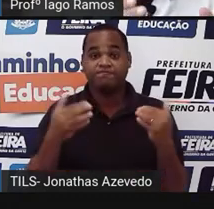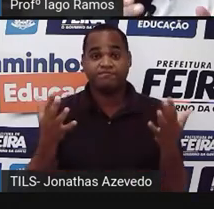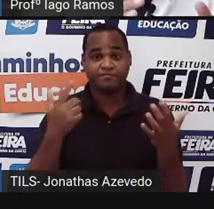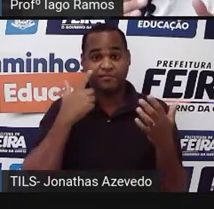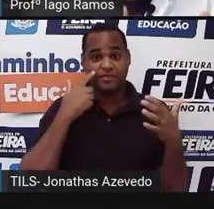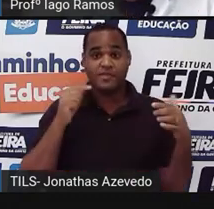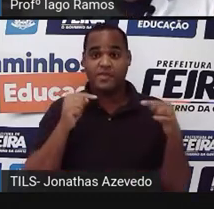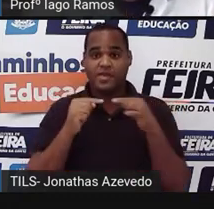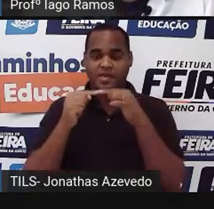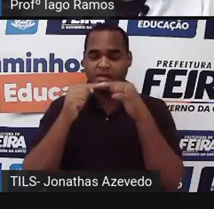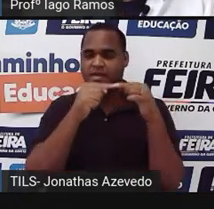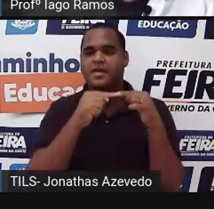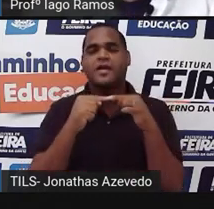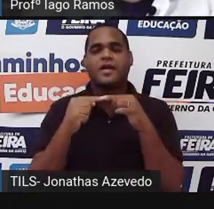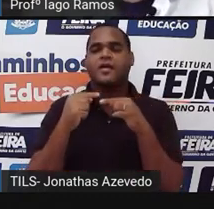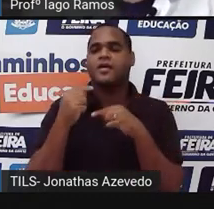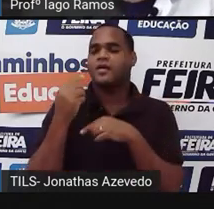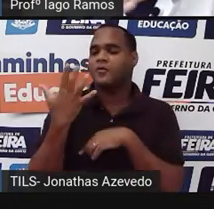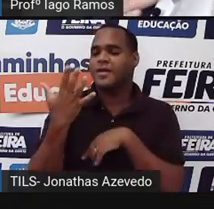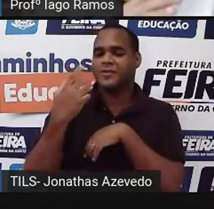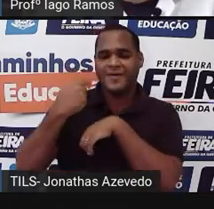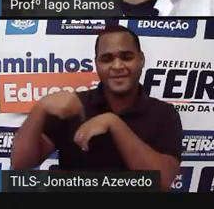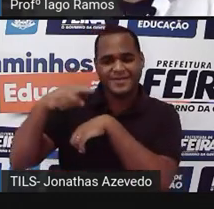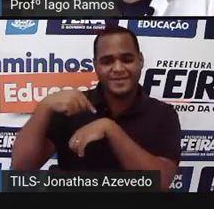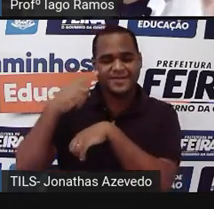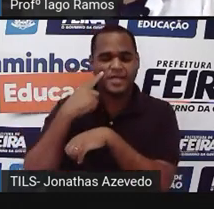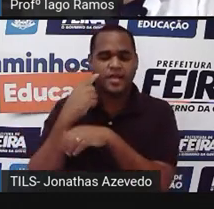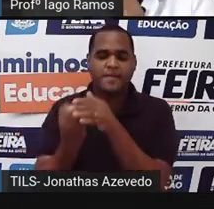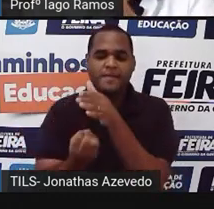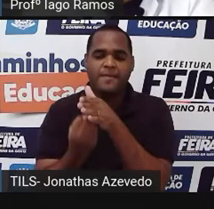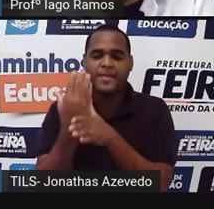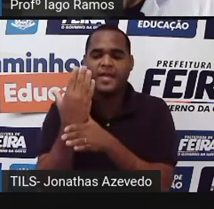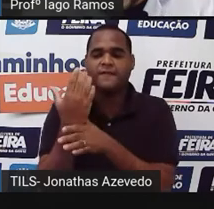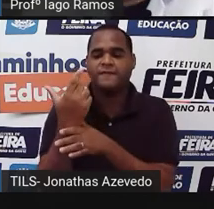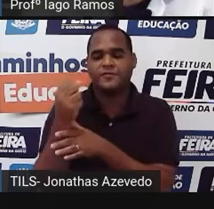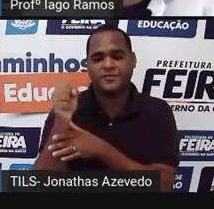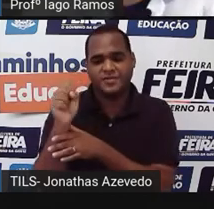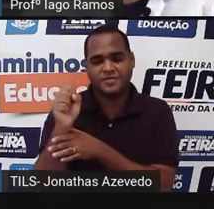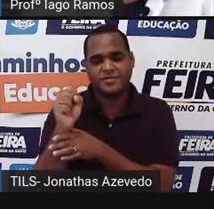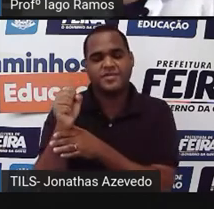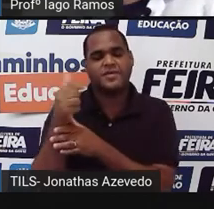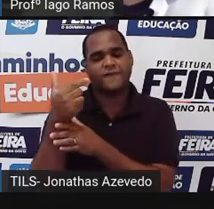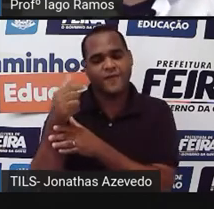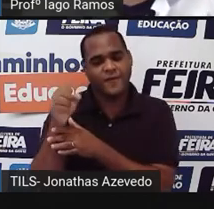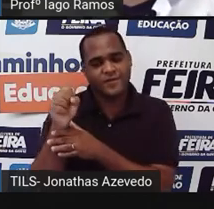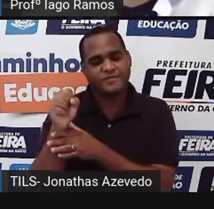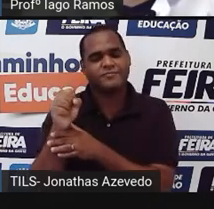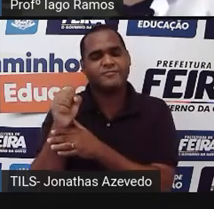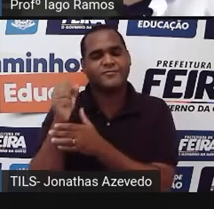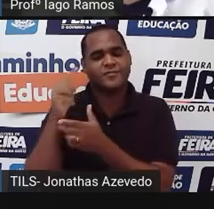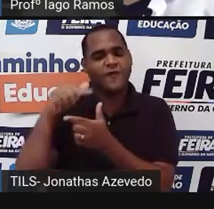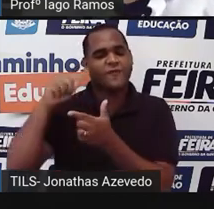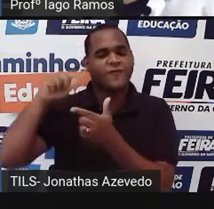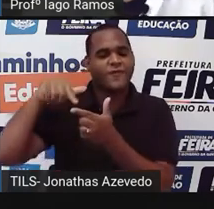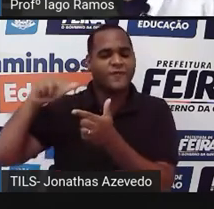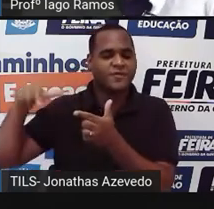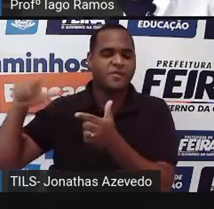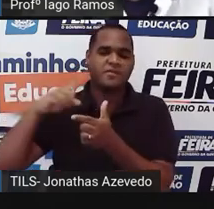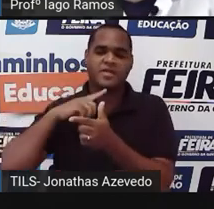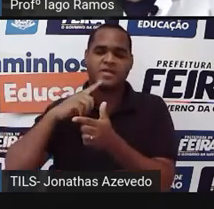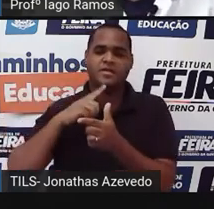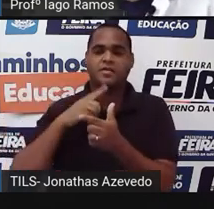quatro horas vai aparecer vinte e oito vezes então é por isso que a gente precisa fazer